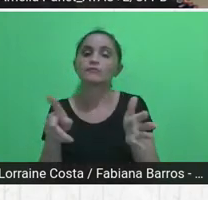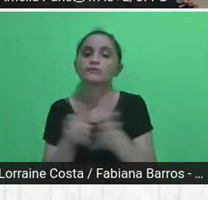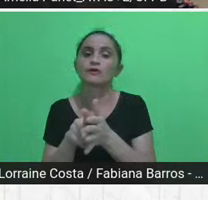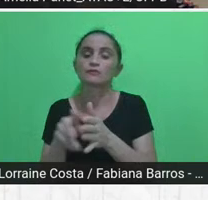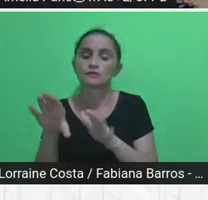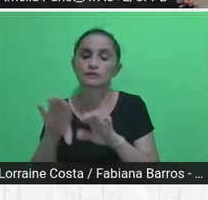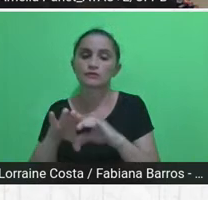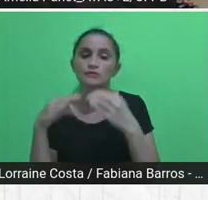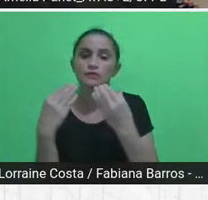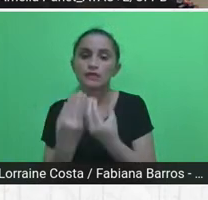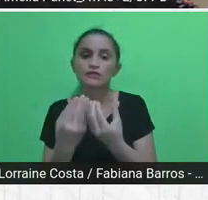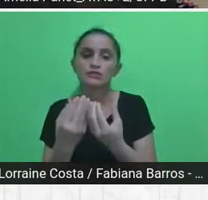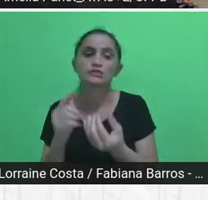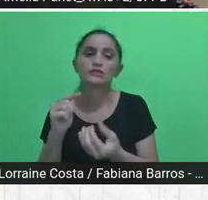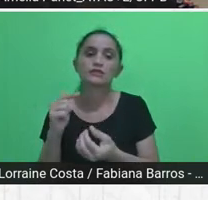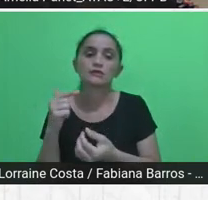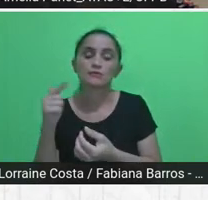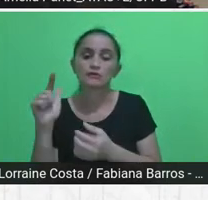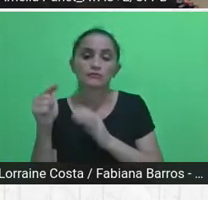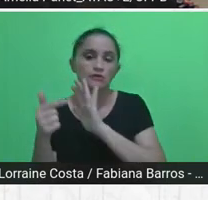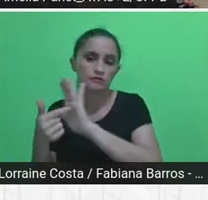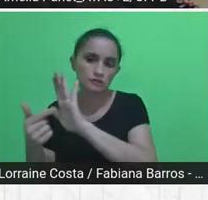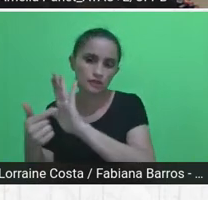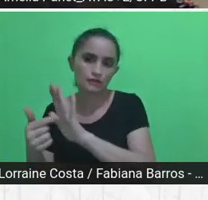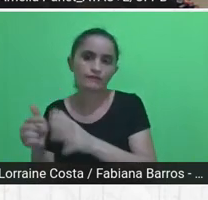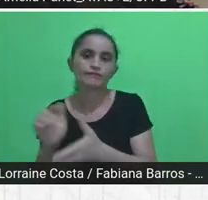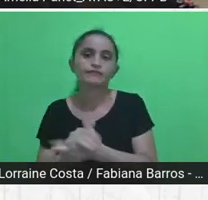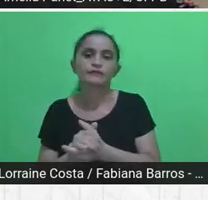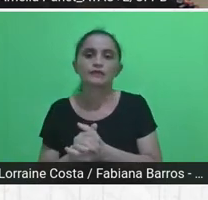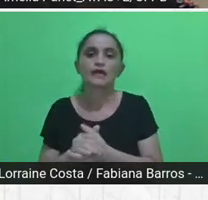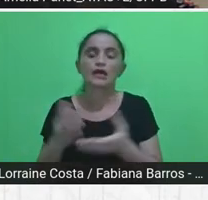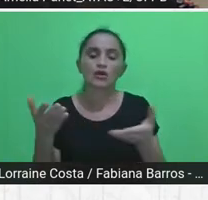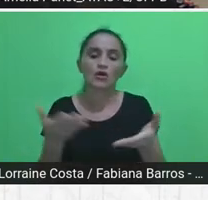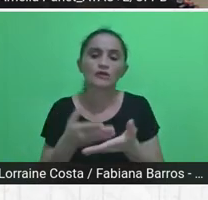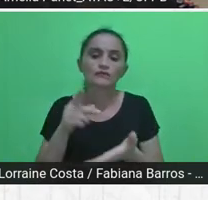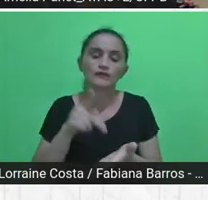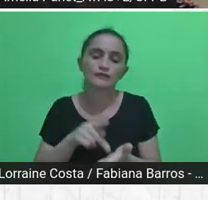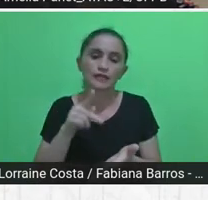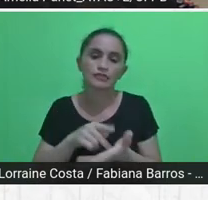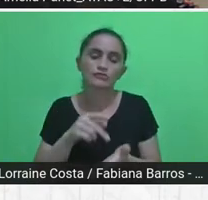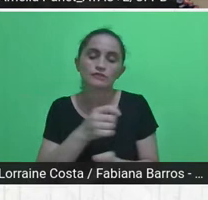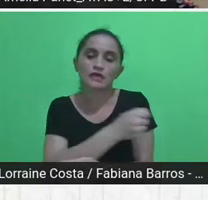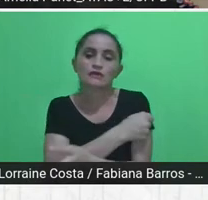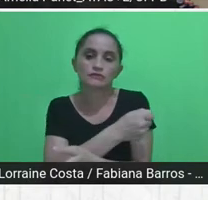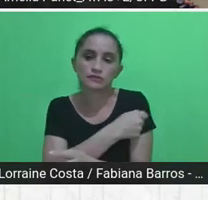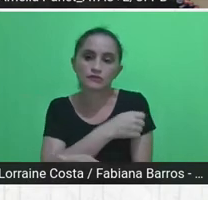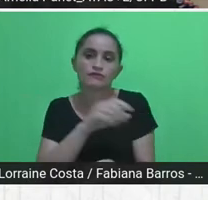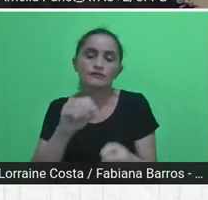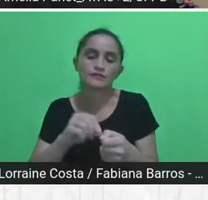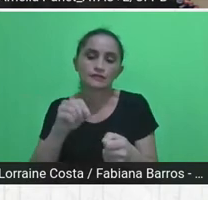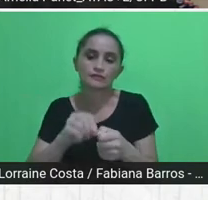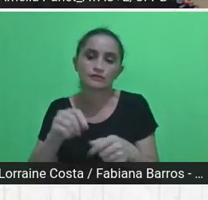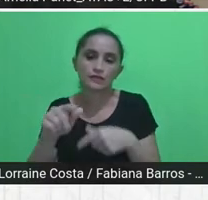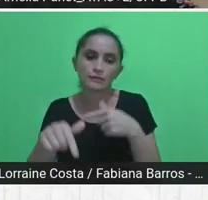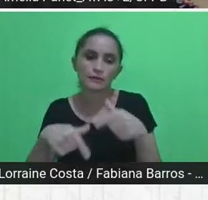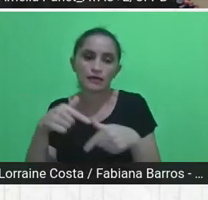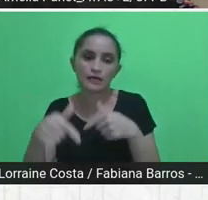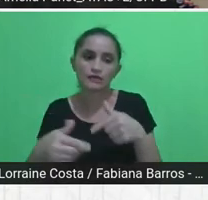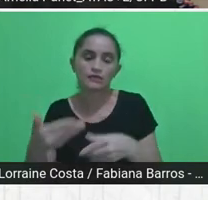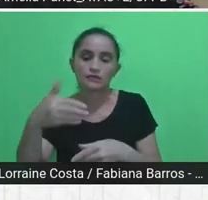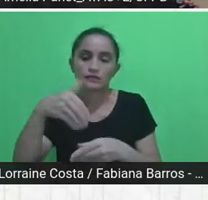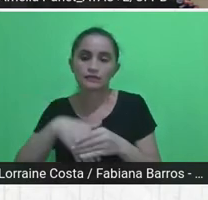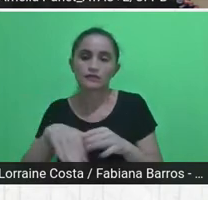adiante, e agora eles estão realmente realizando os trabalhos dentro da própria comunidade, através